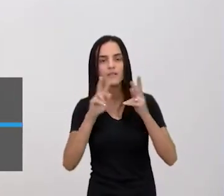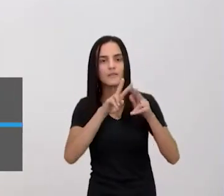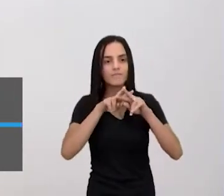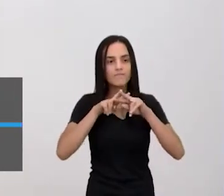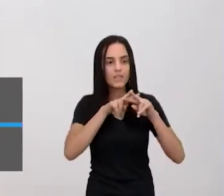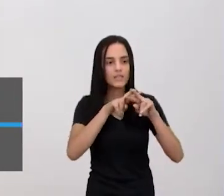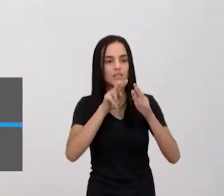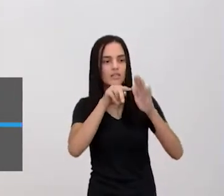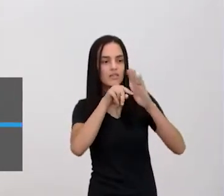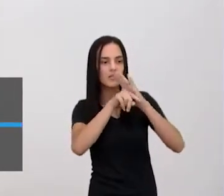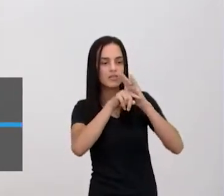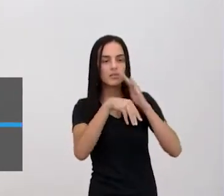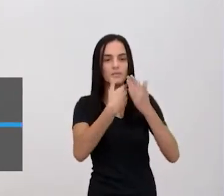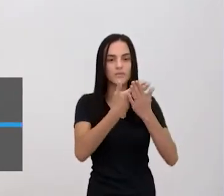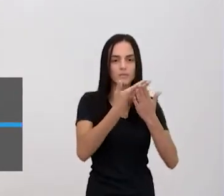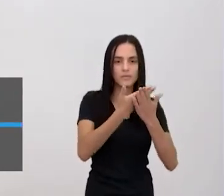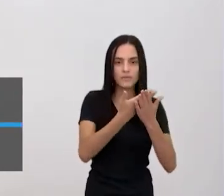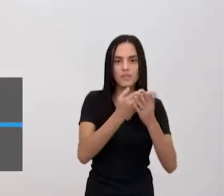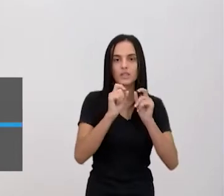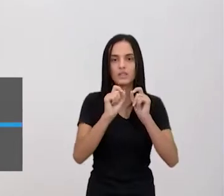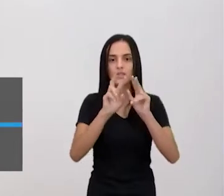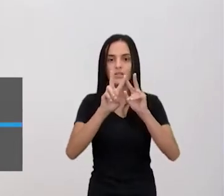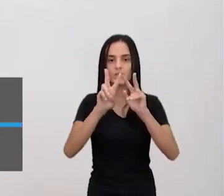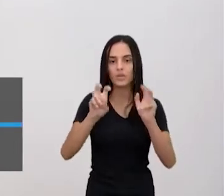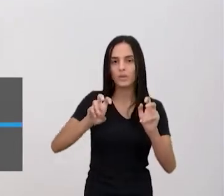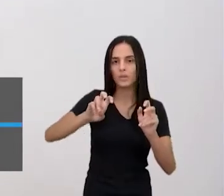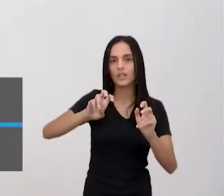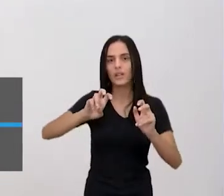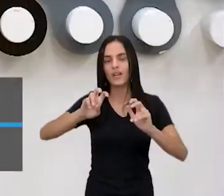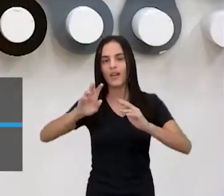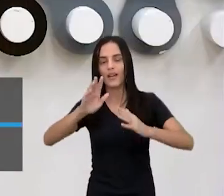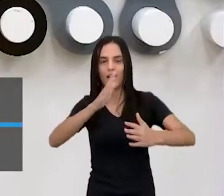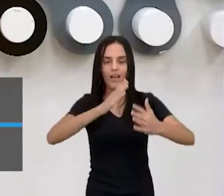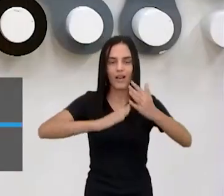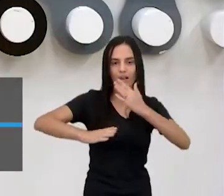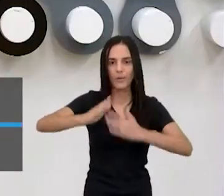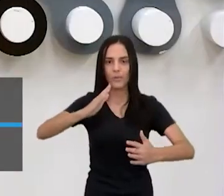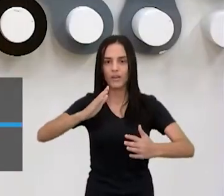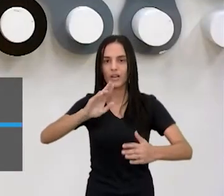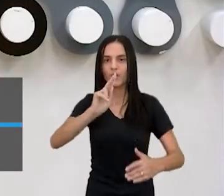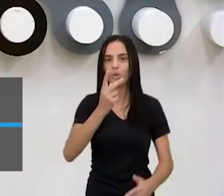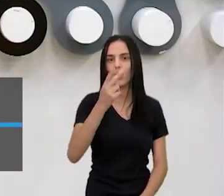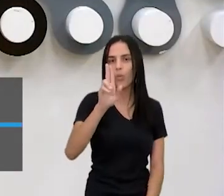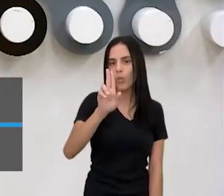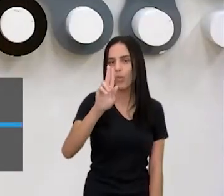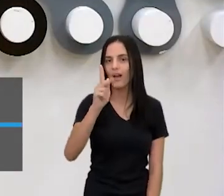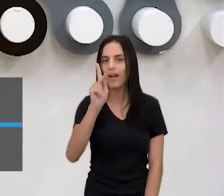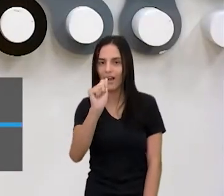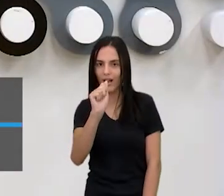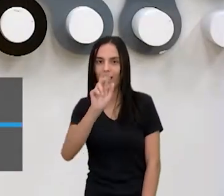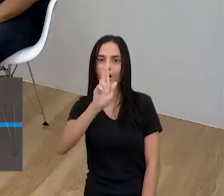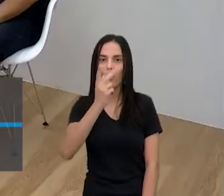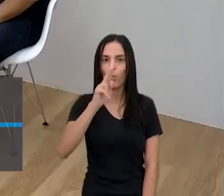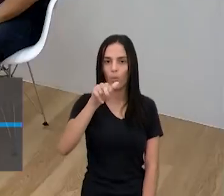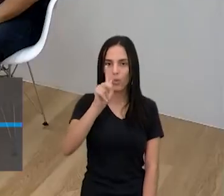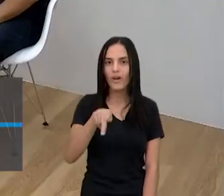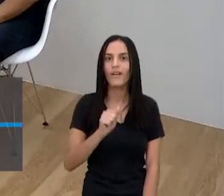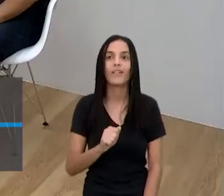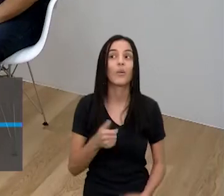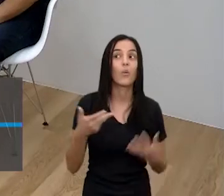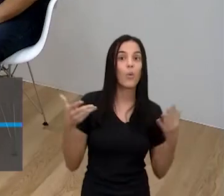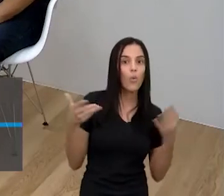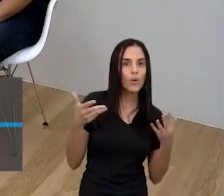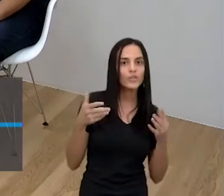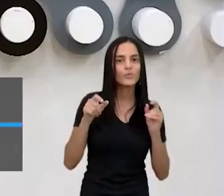as aulas sobre capoeira e sobre uca-uca, o que será que nos espera